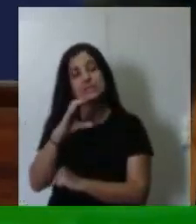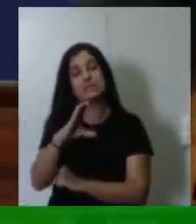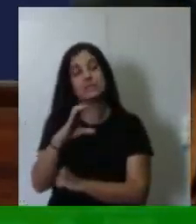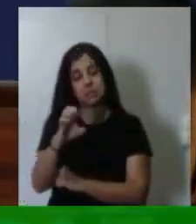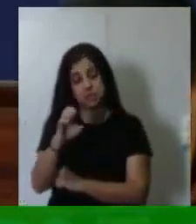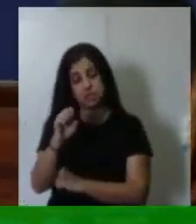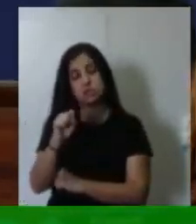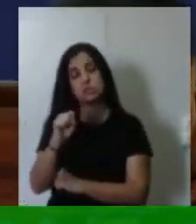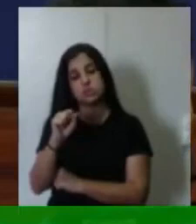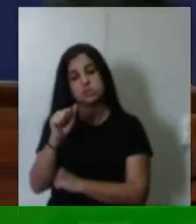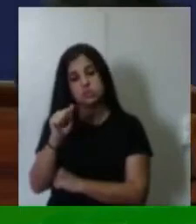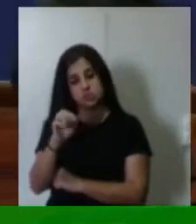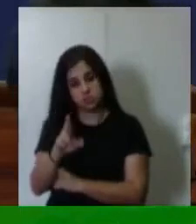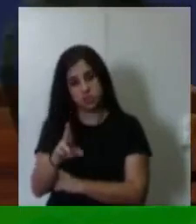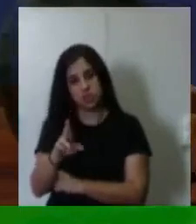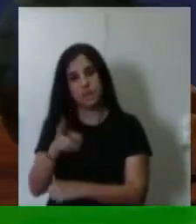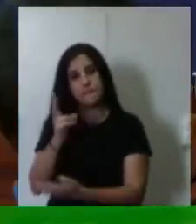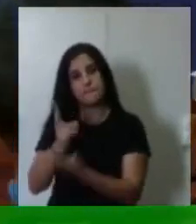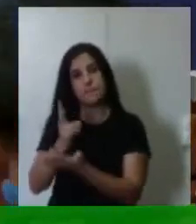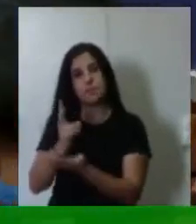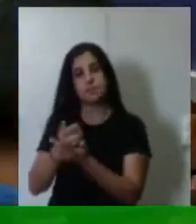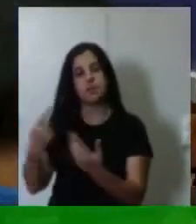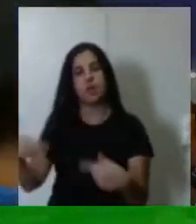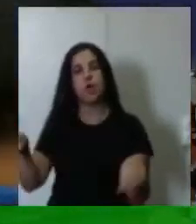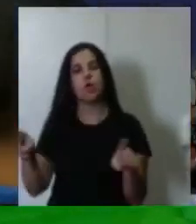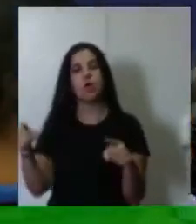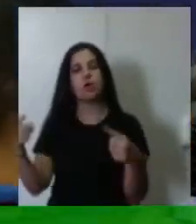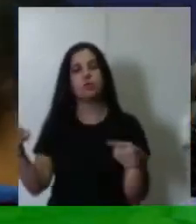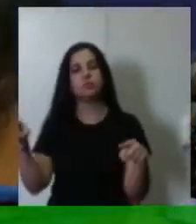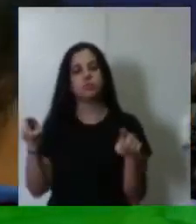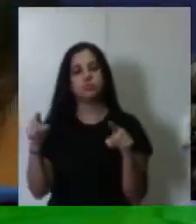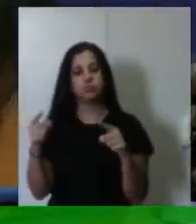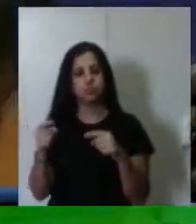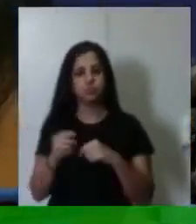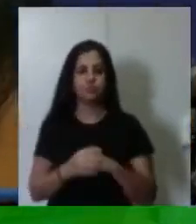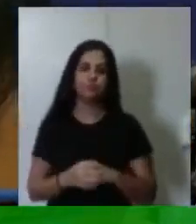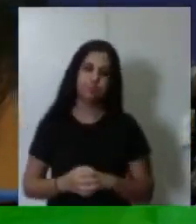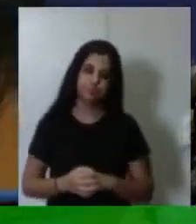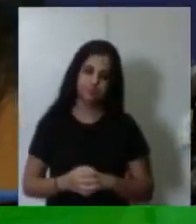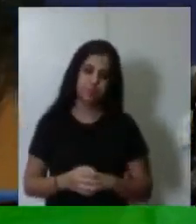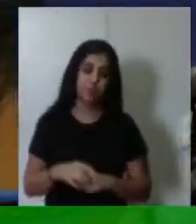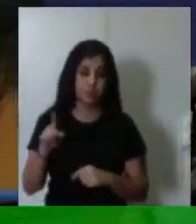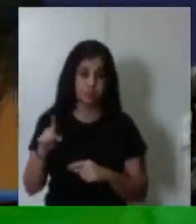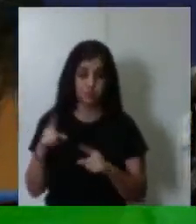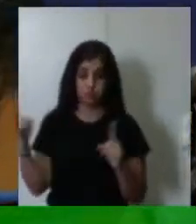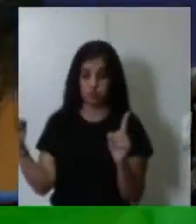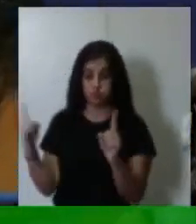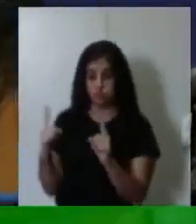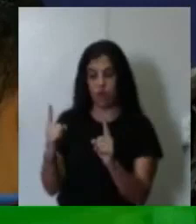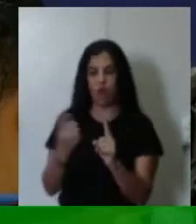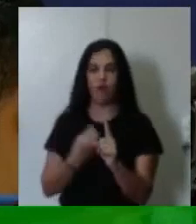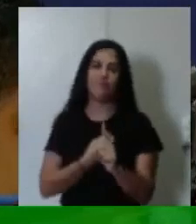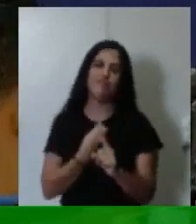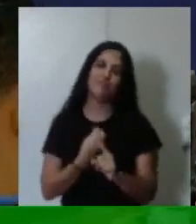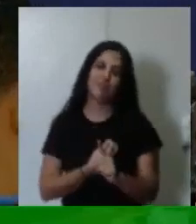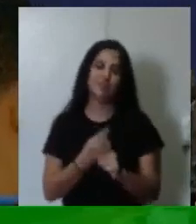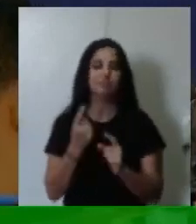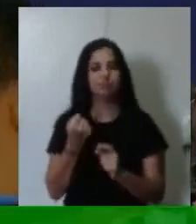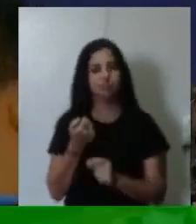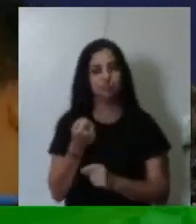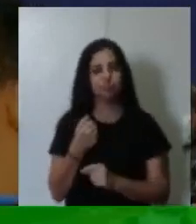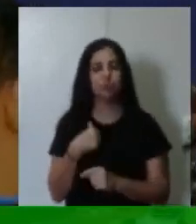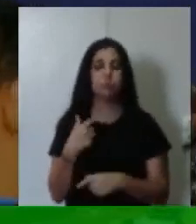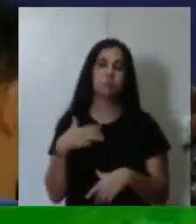manter a orquestra. Mas eu quero, agora, isso aí foi um pouco da minha vida, eu quis o